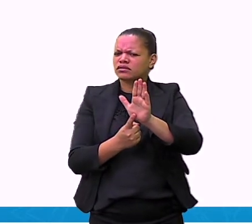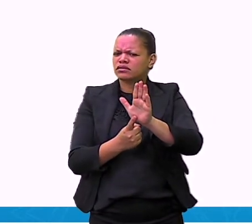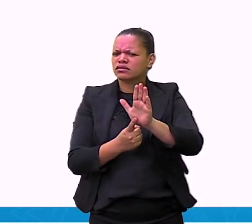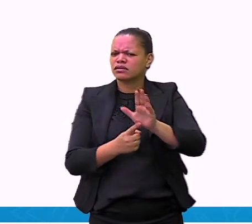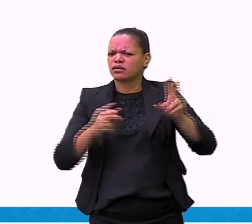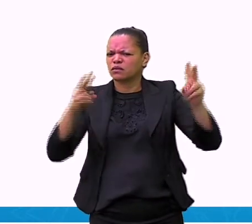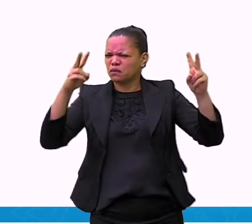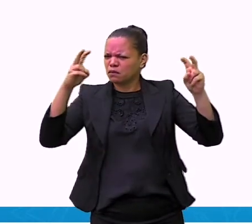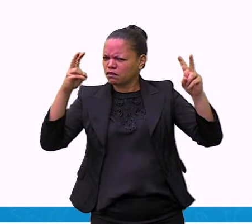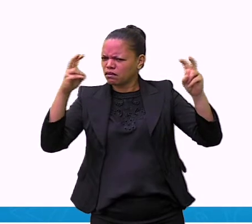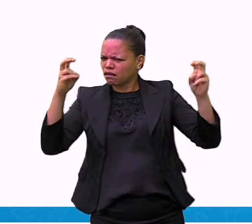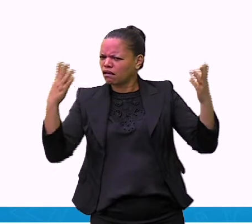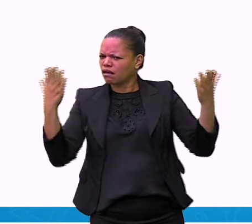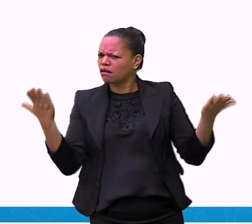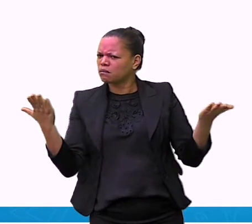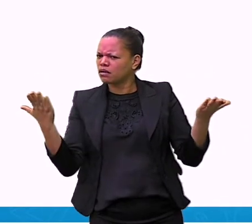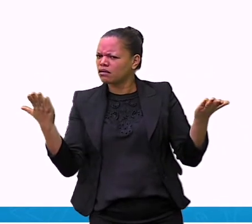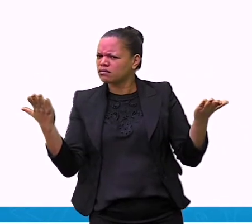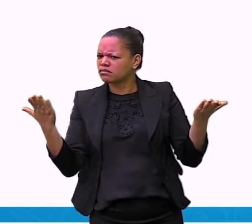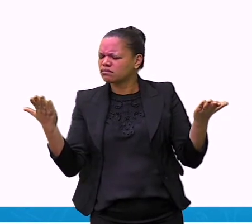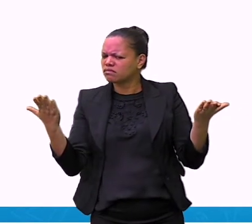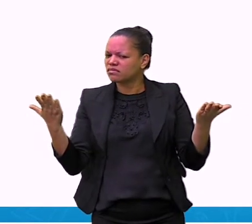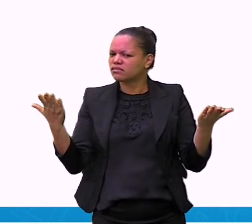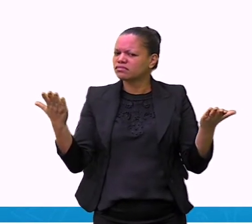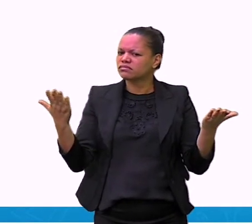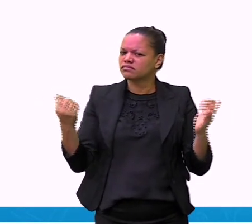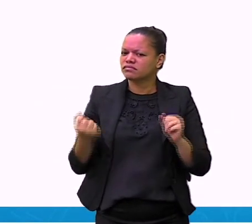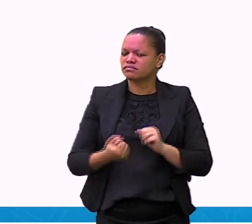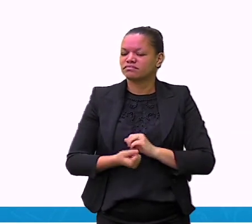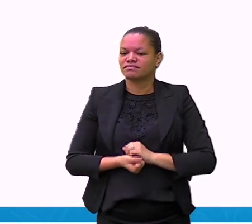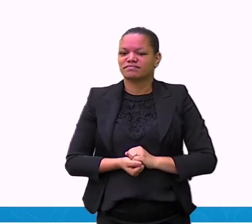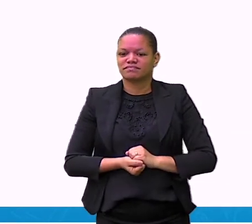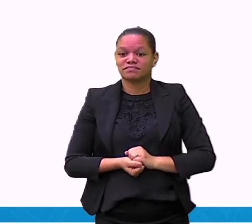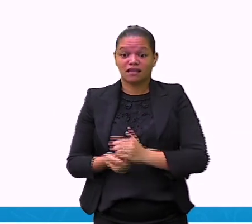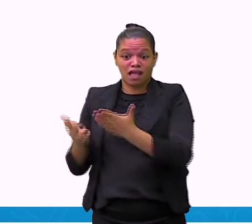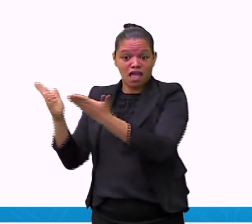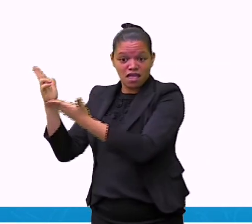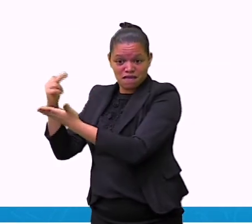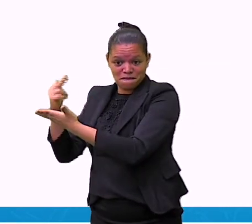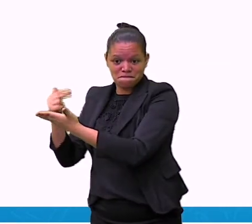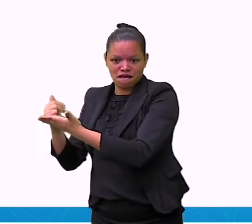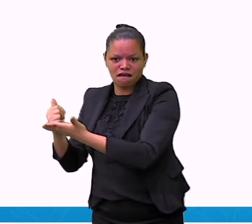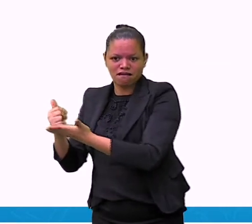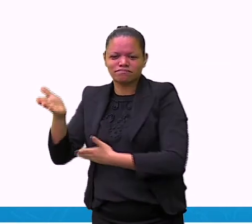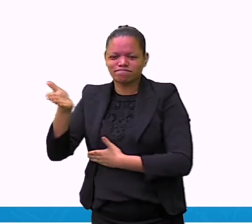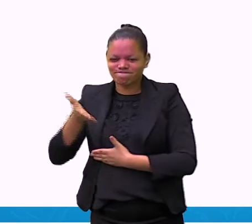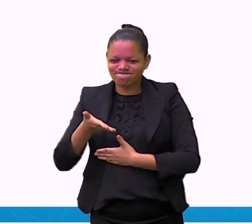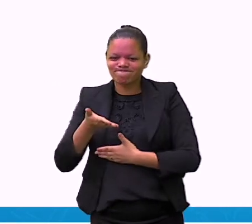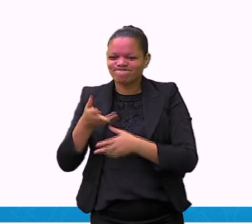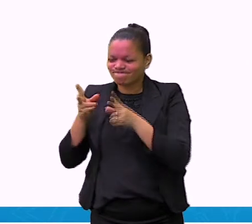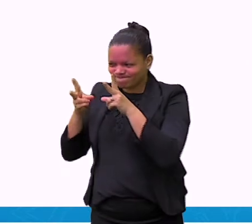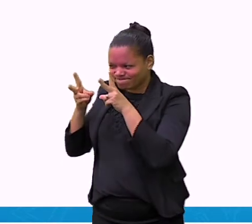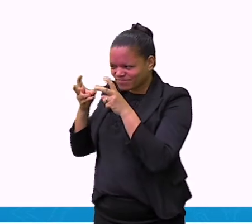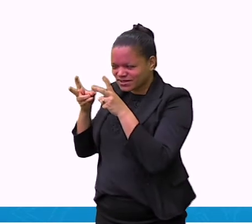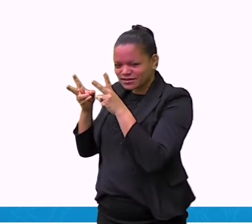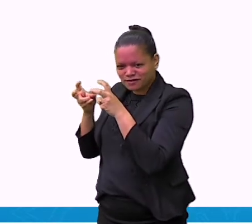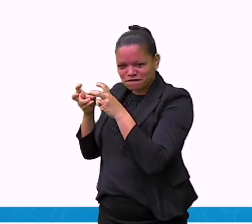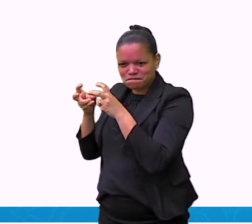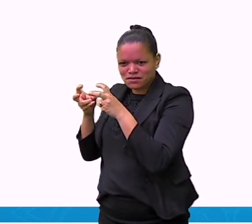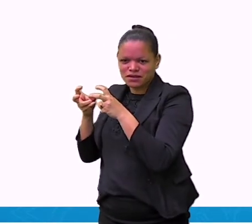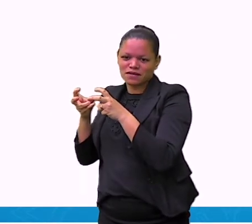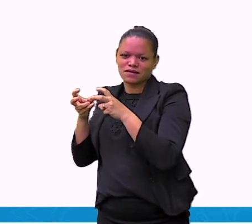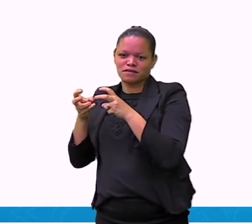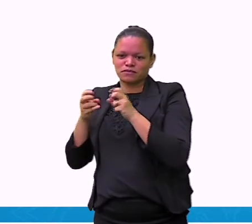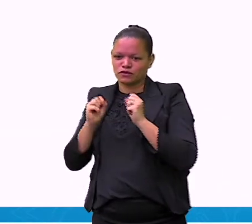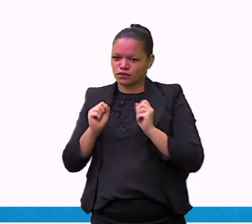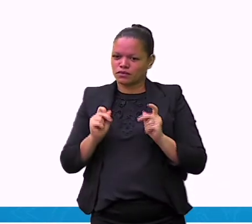texto vai falar? Sobre qual assunto? A imagem já dá para você perceber alguma coisa. E com a